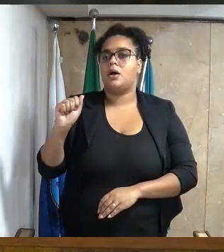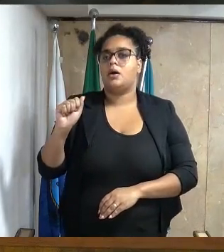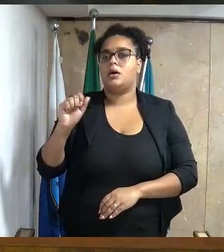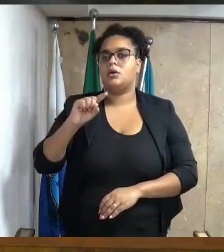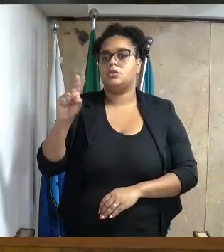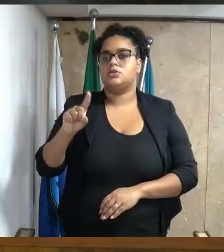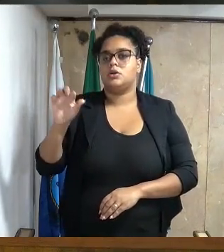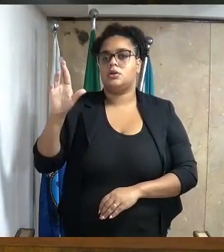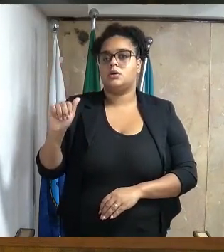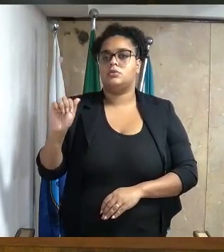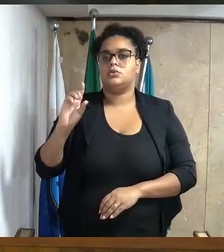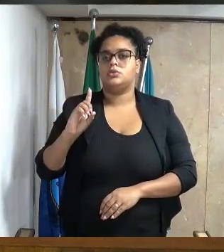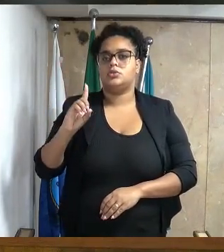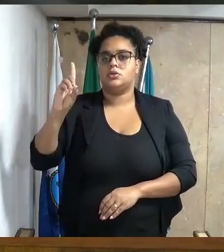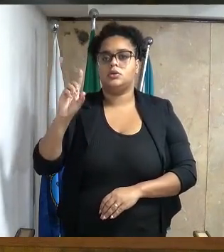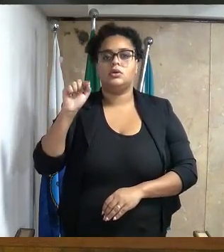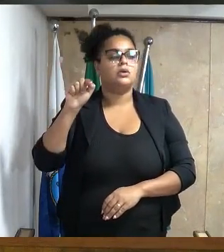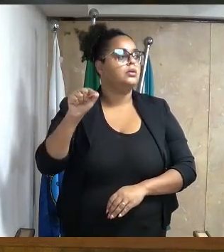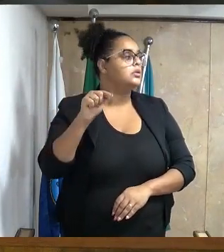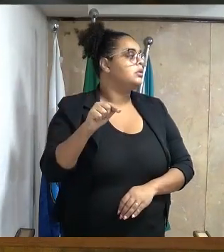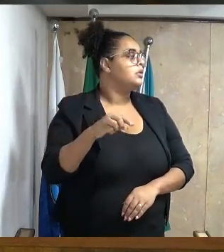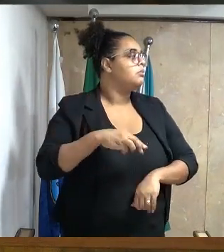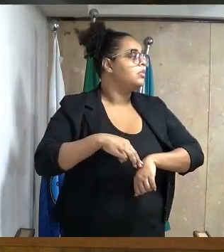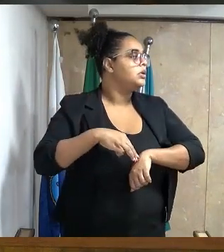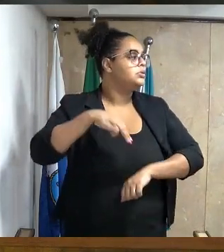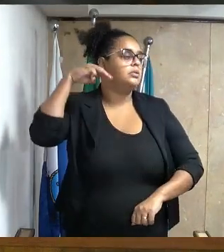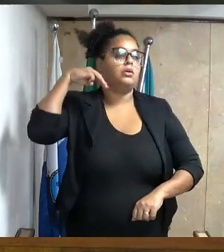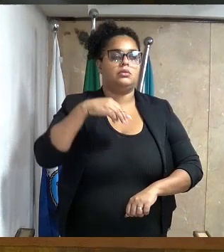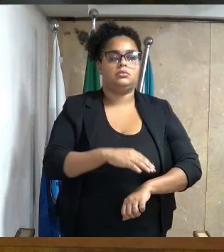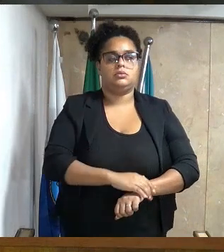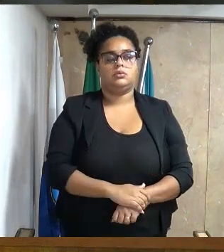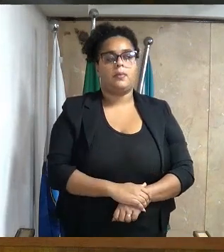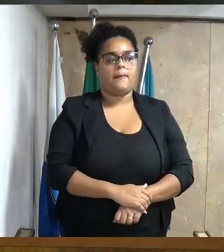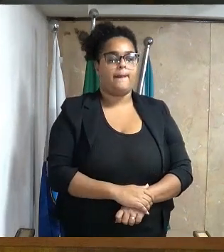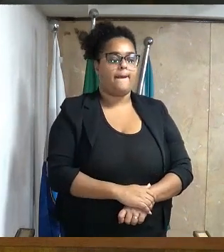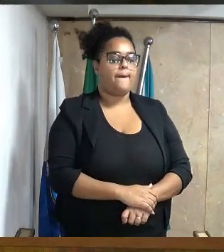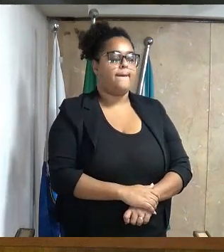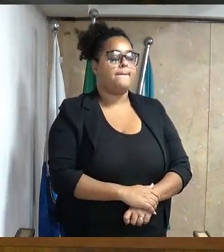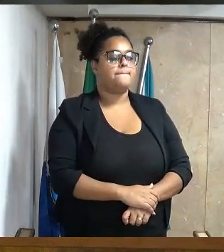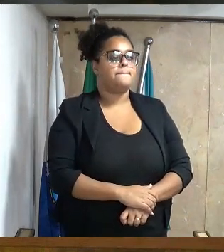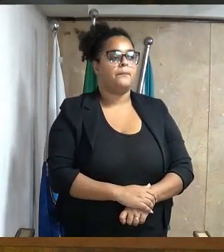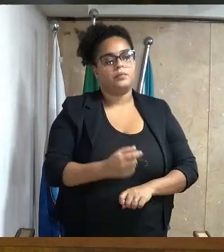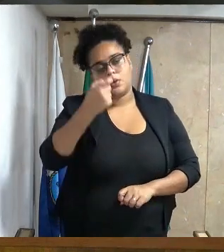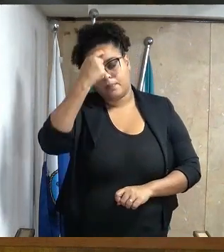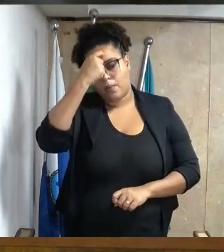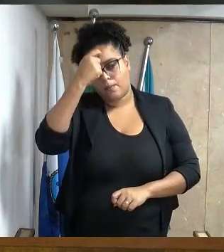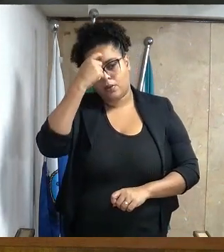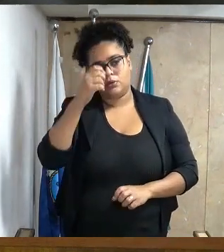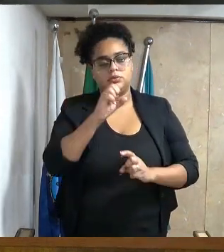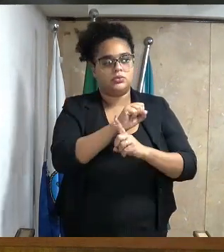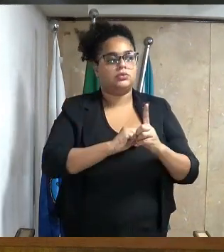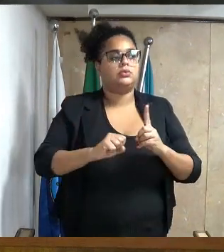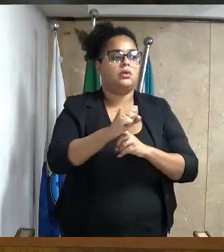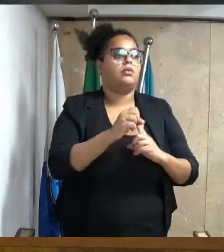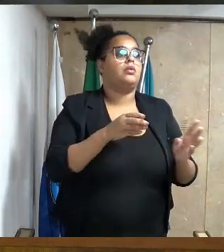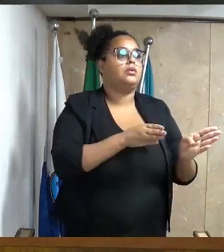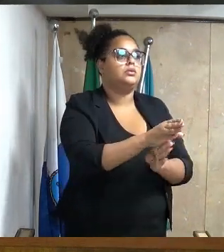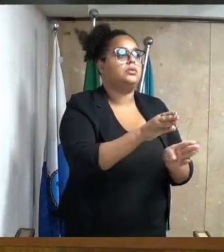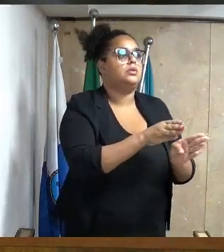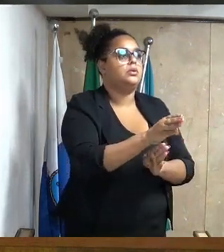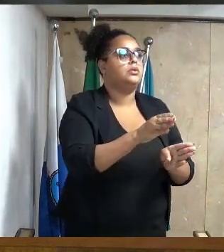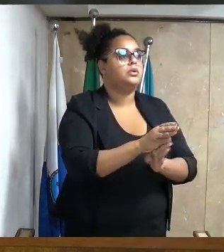bacharel em direito, psicóloga, mestrada em memória social,